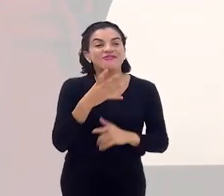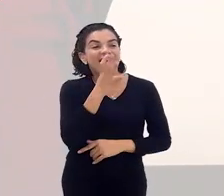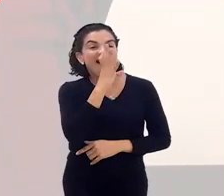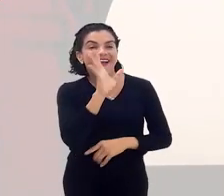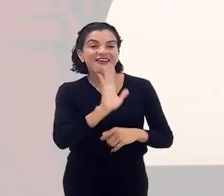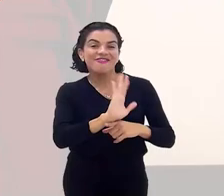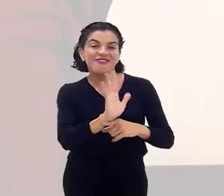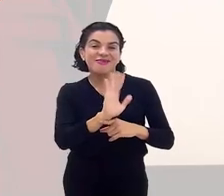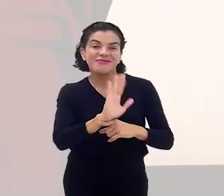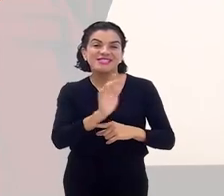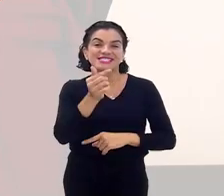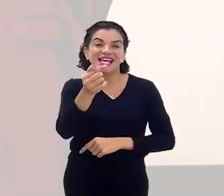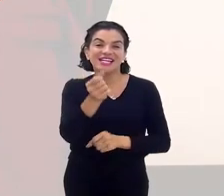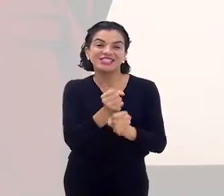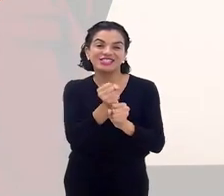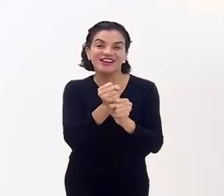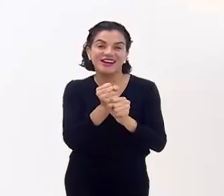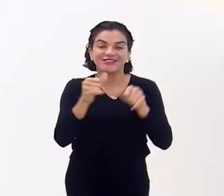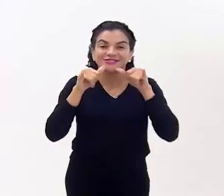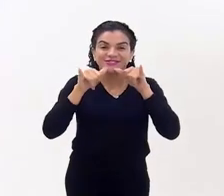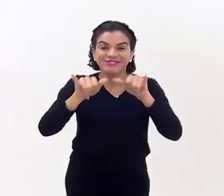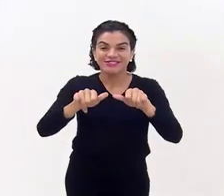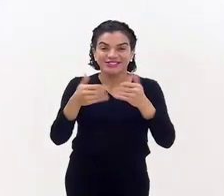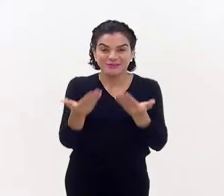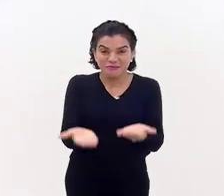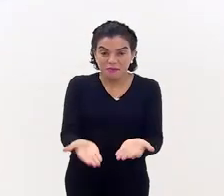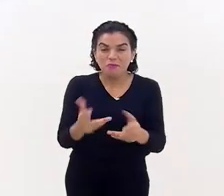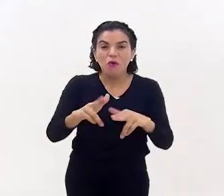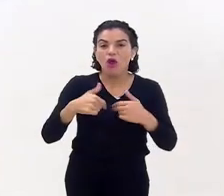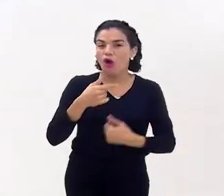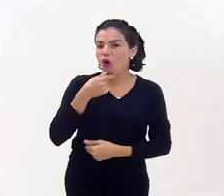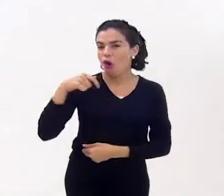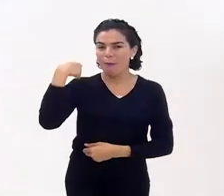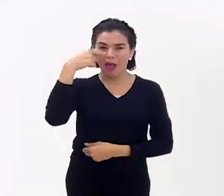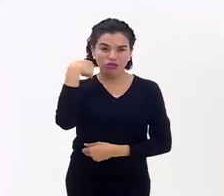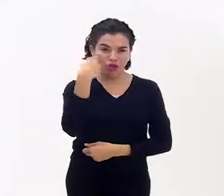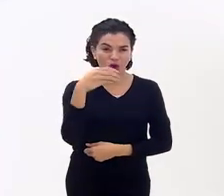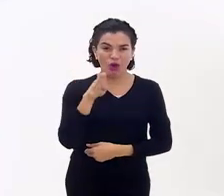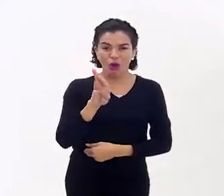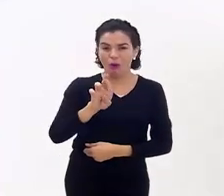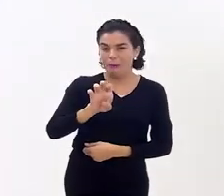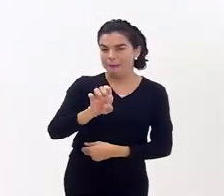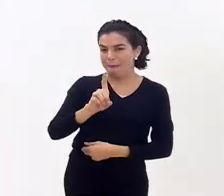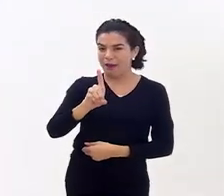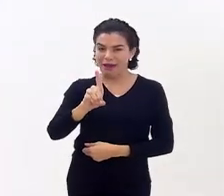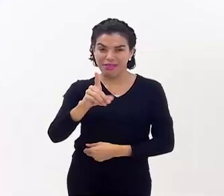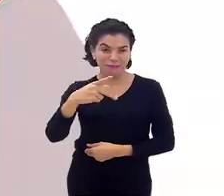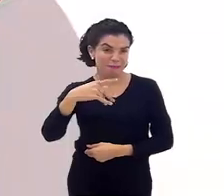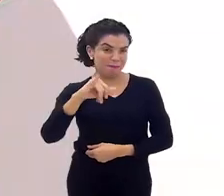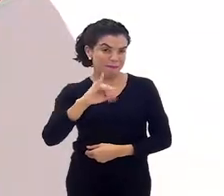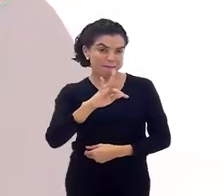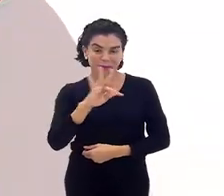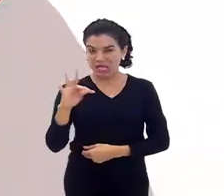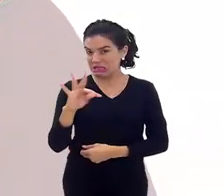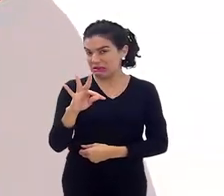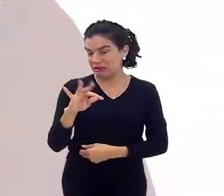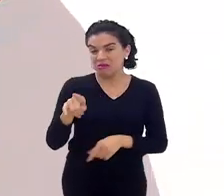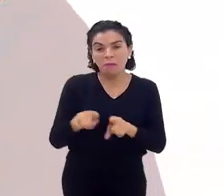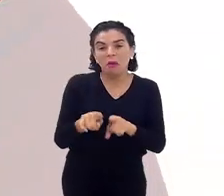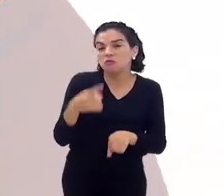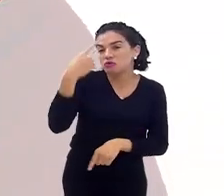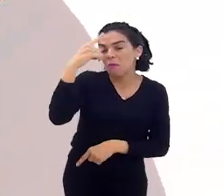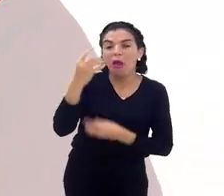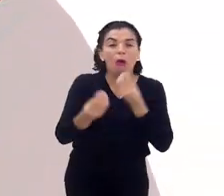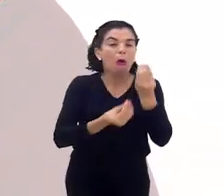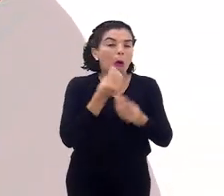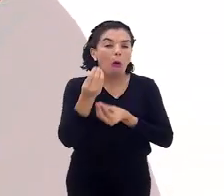o filme Sete Anos no Tibete. Certo. E eu fui por causa do Brad Pitt. Ah! Assim, eu não tinha a mínima ideia de quem era o Tibete, quem